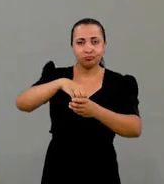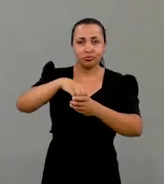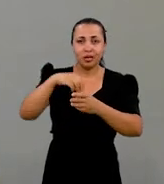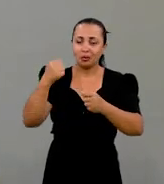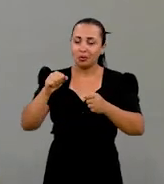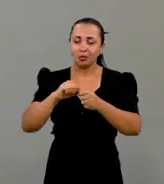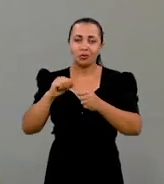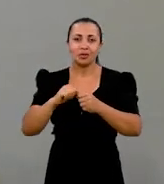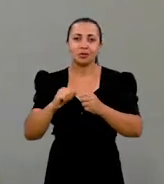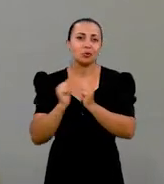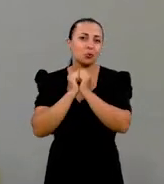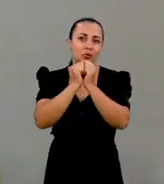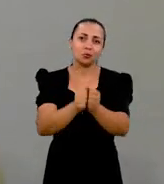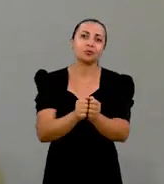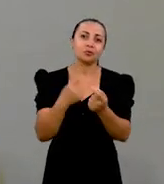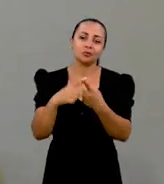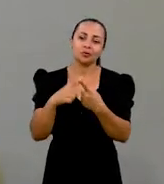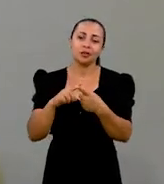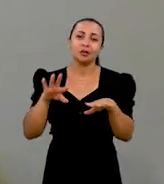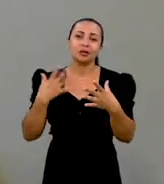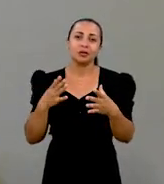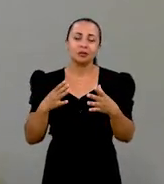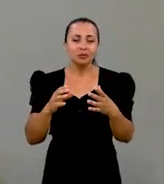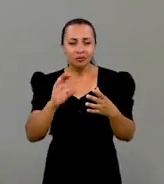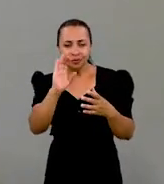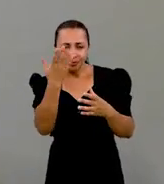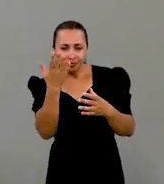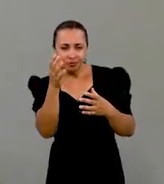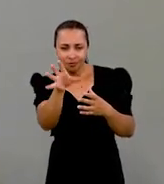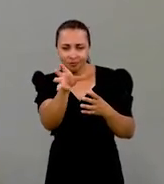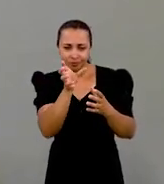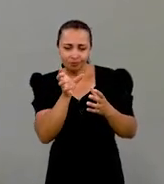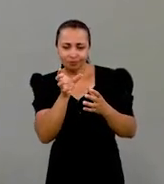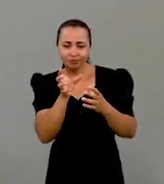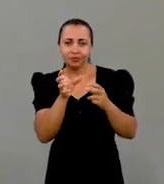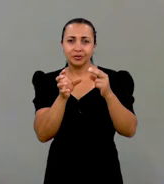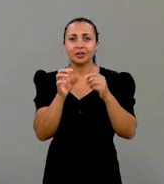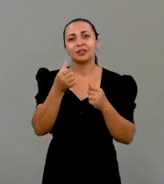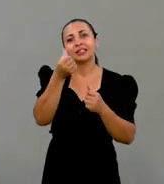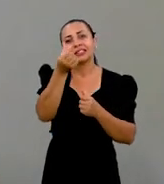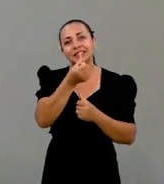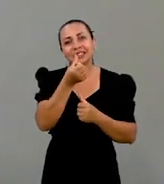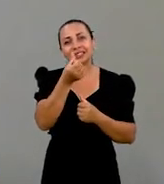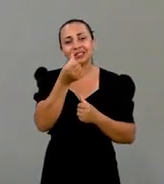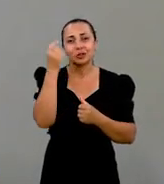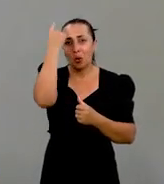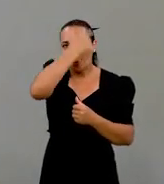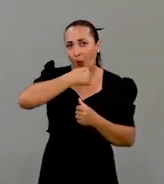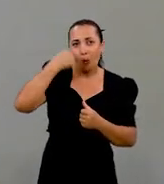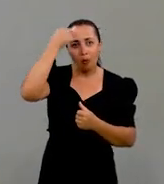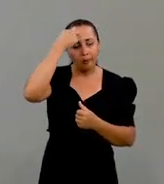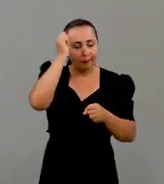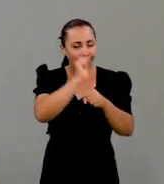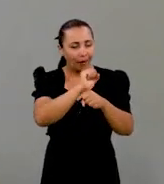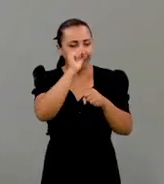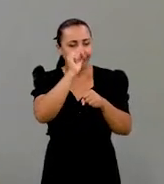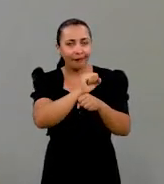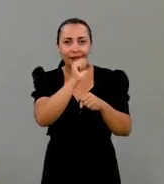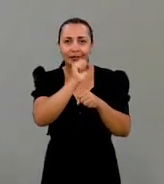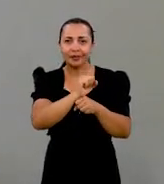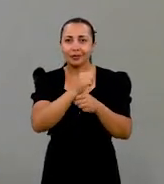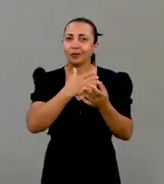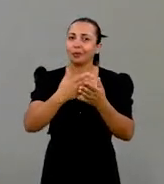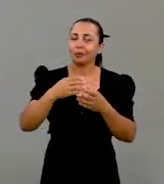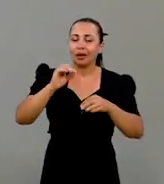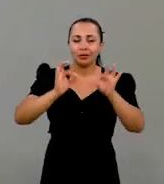reações que eu posso fazer ao mesmo tempo. Por quê? Porque quando você vai pegar uma reação fotocatalítica, você facilmente leva seis horas para fazer uma reação. Seis horas,